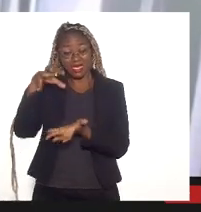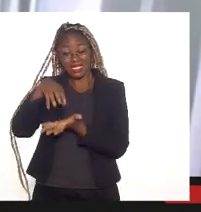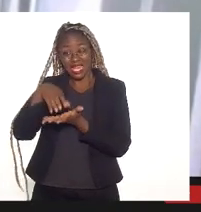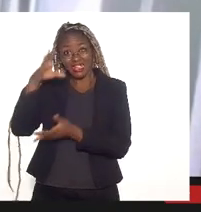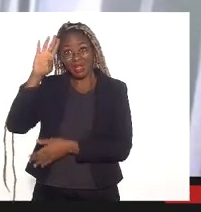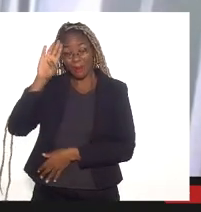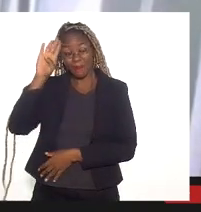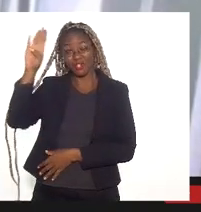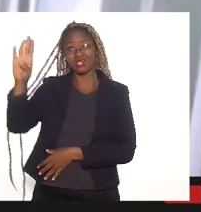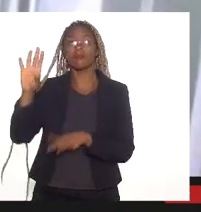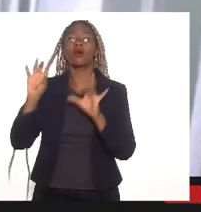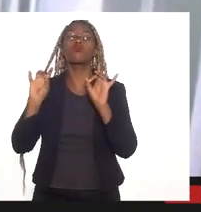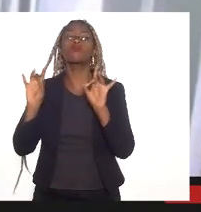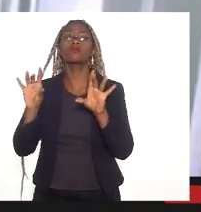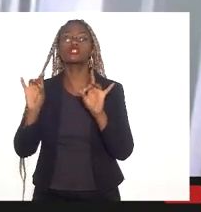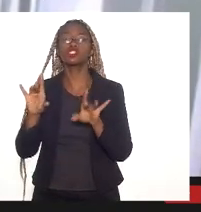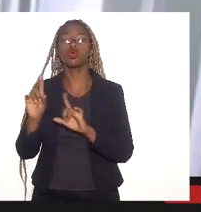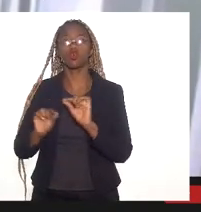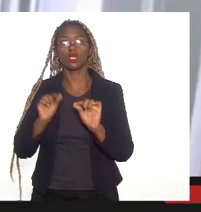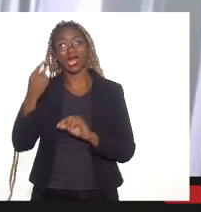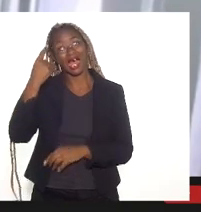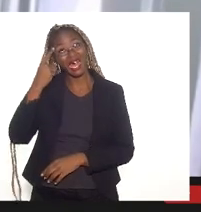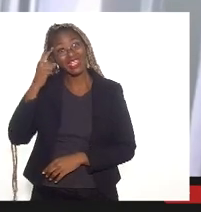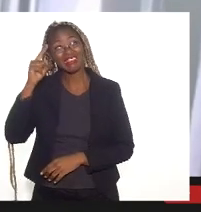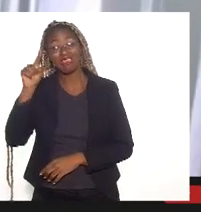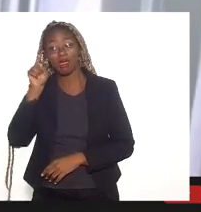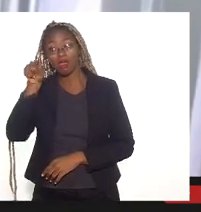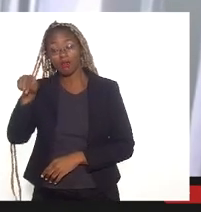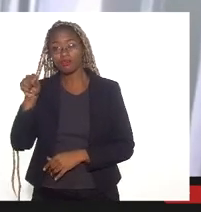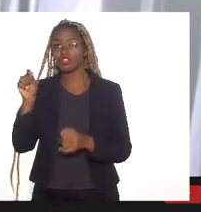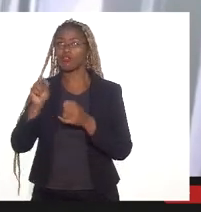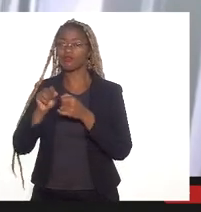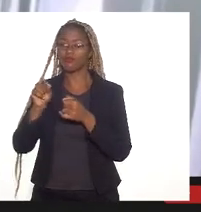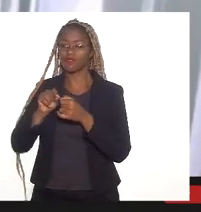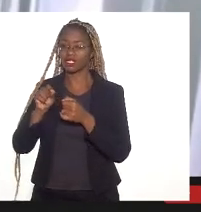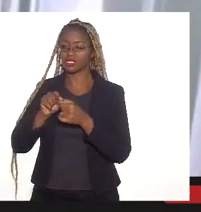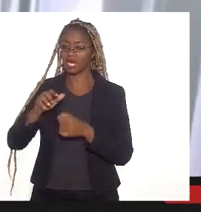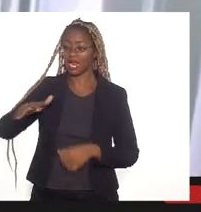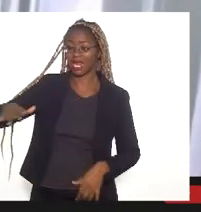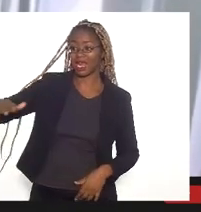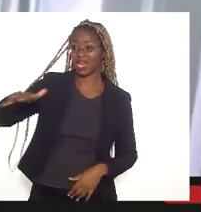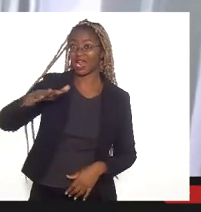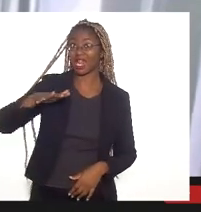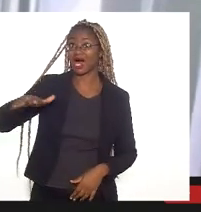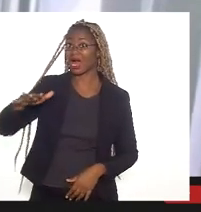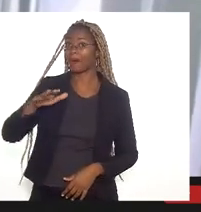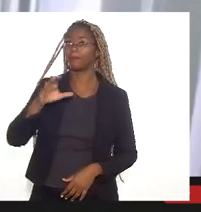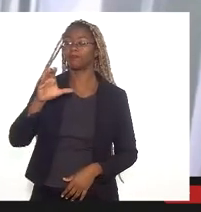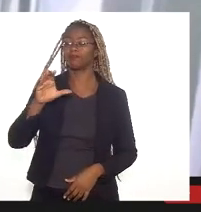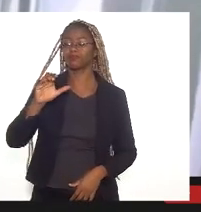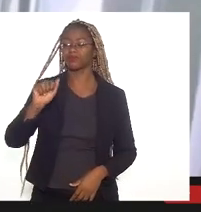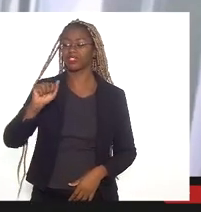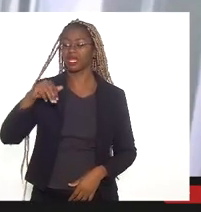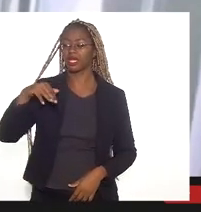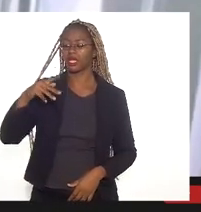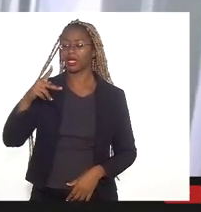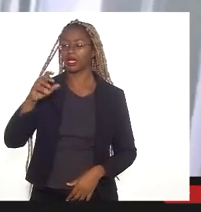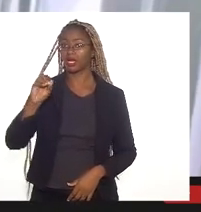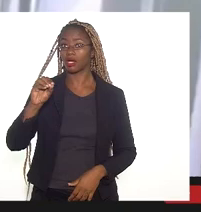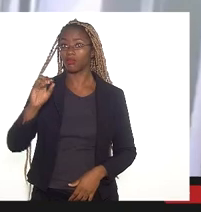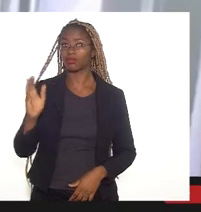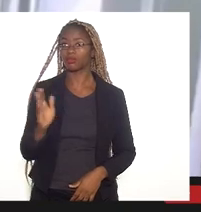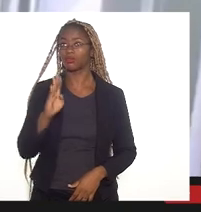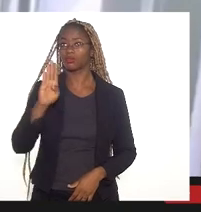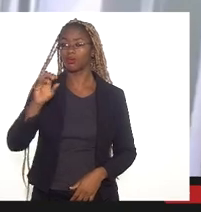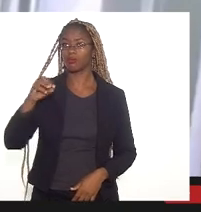especificamente a ideia de fazê-lo no campo do Bomba. Isto sim é a nossa preocupação central,